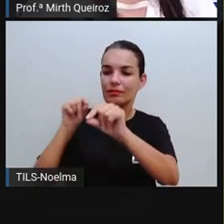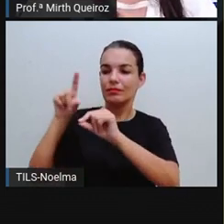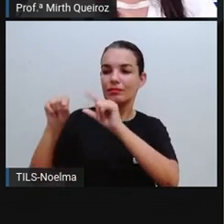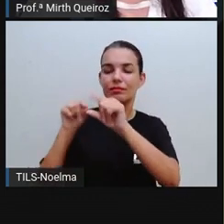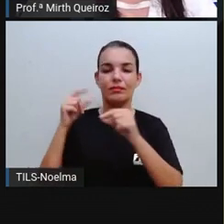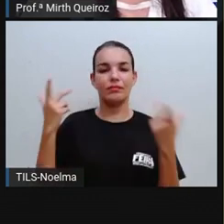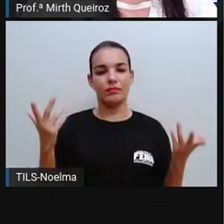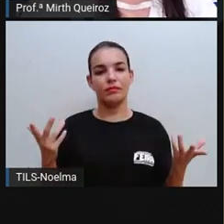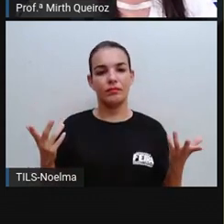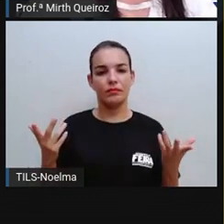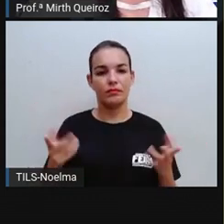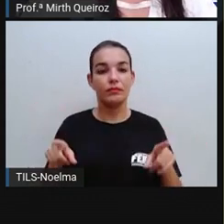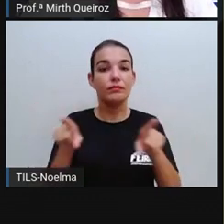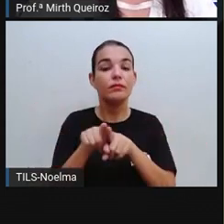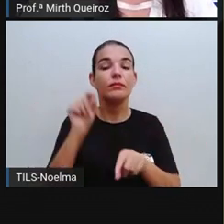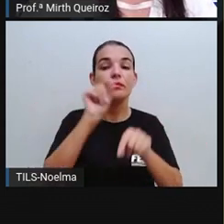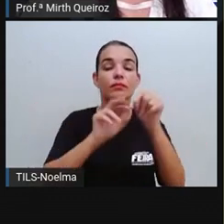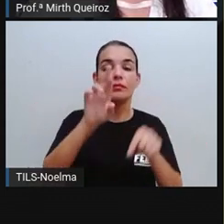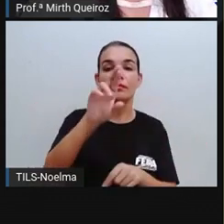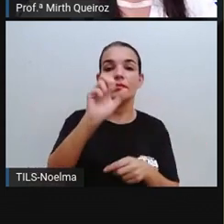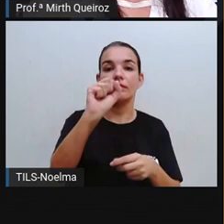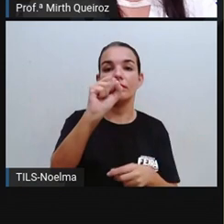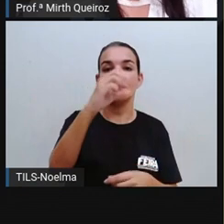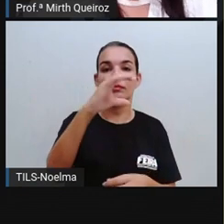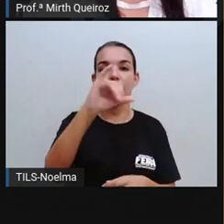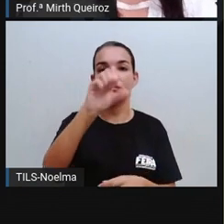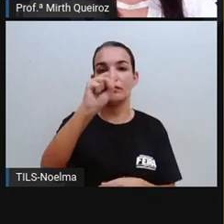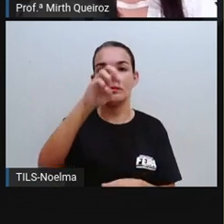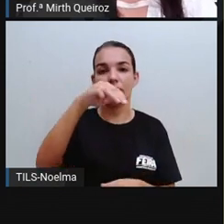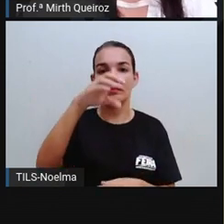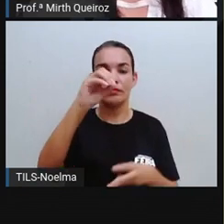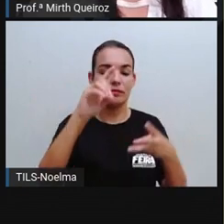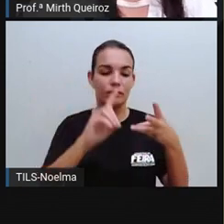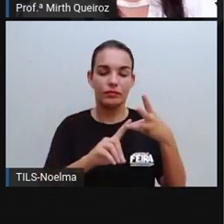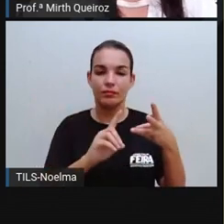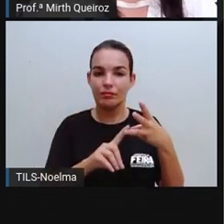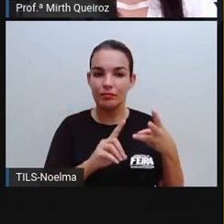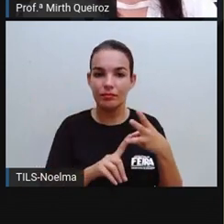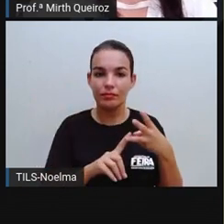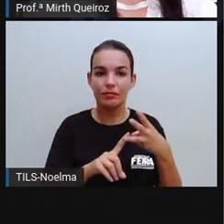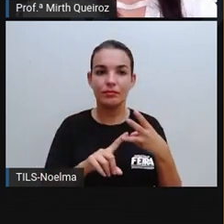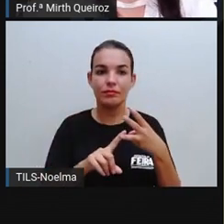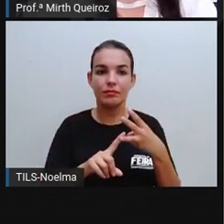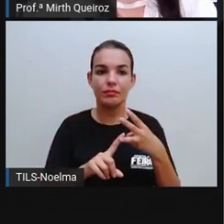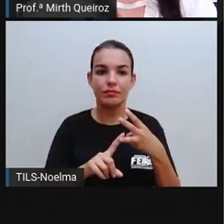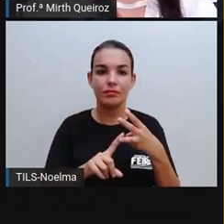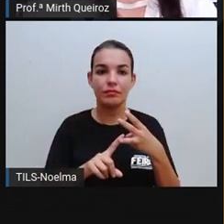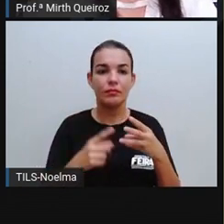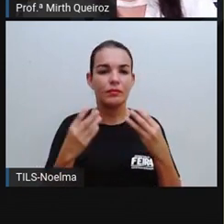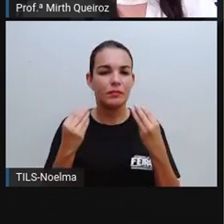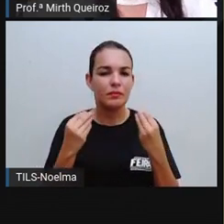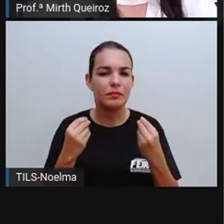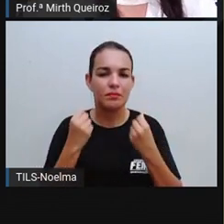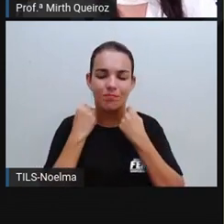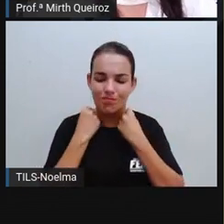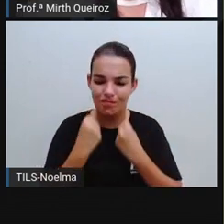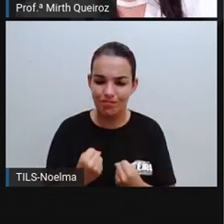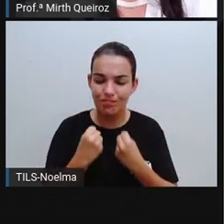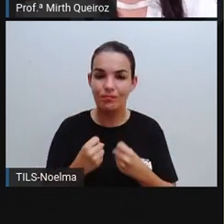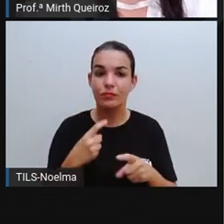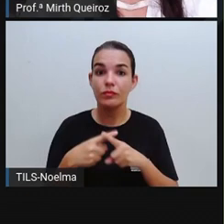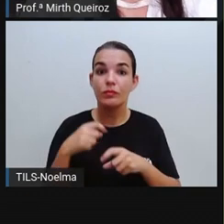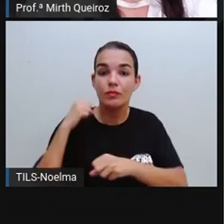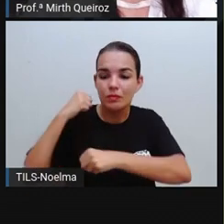ele é uma construção social histórica, ele é muito mais pesado que o preconceito, que a discriminação. Ele foi